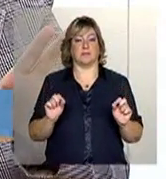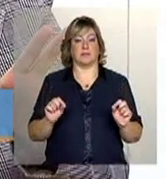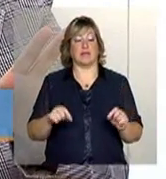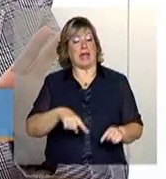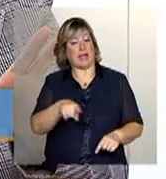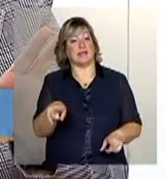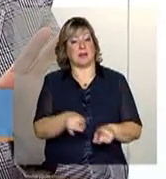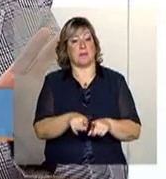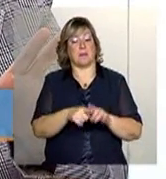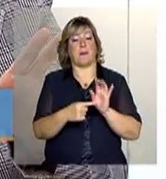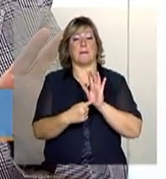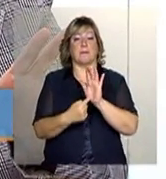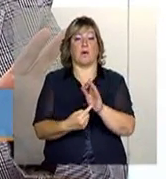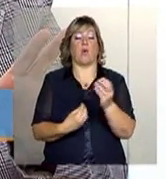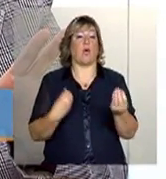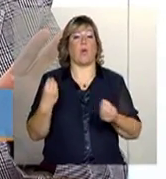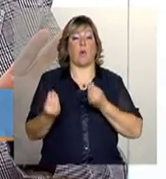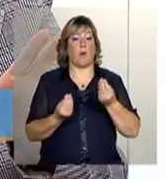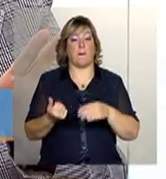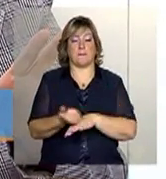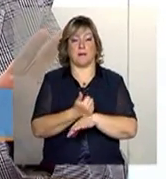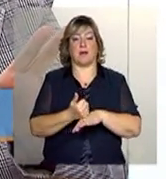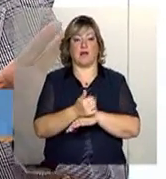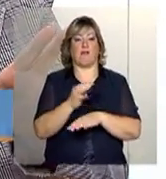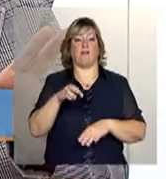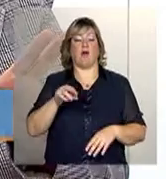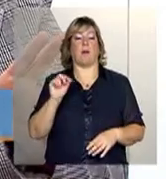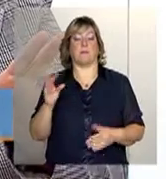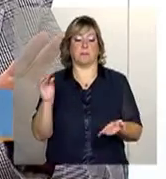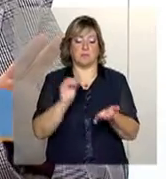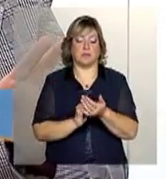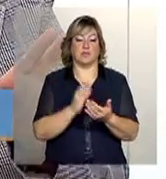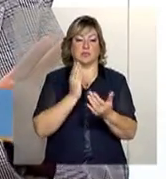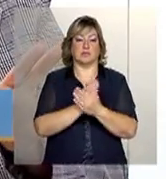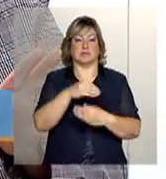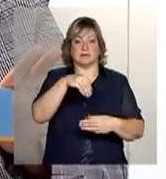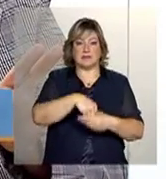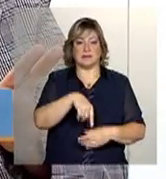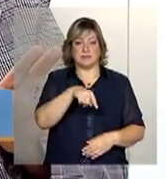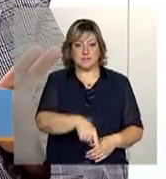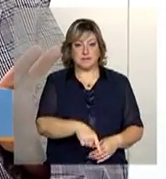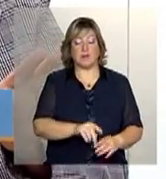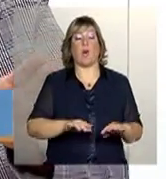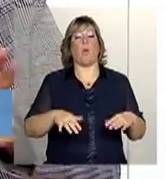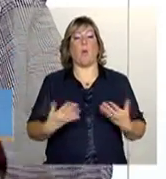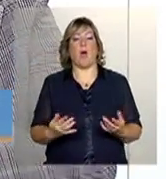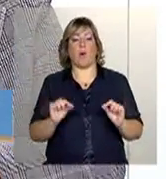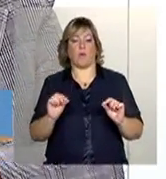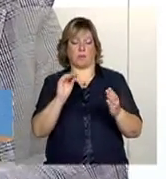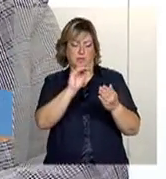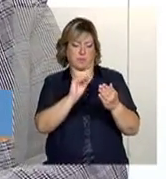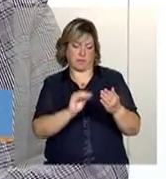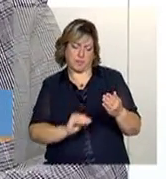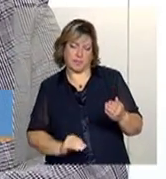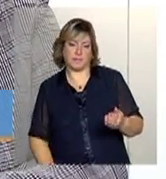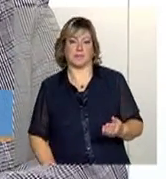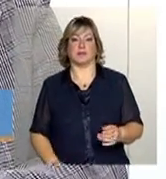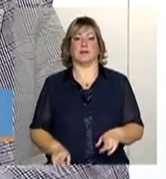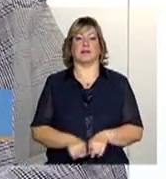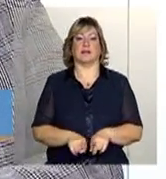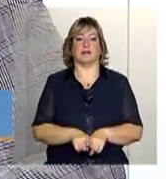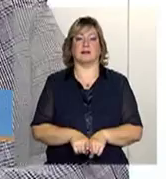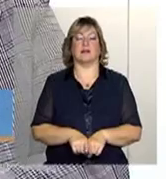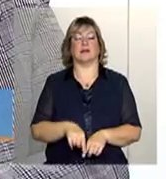é a melhor forma de identificá-las no cadastro, a forma correta, quais os campos devem ser preenchidos. Então, é isso que a gente